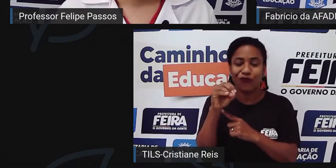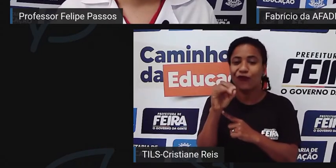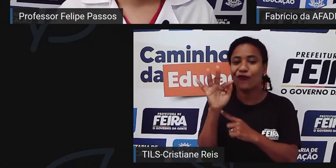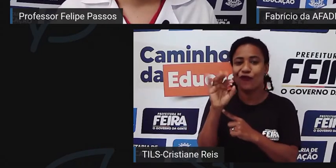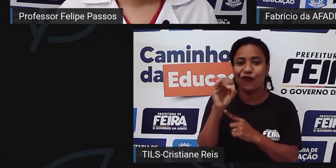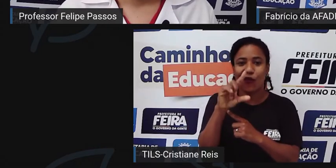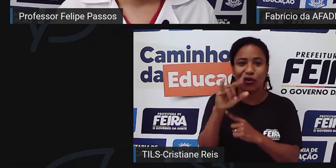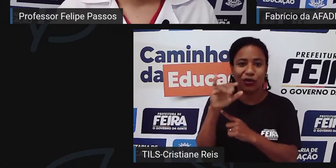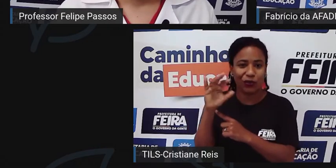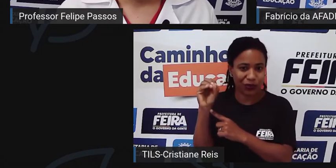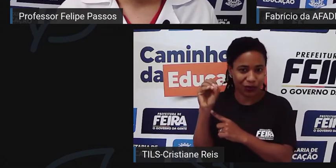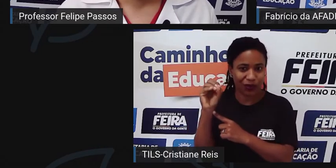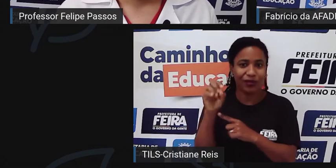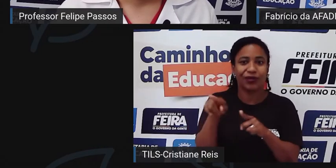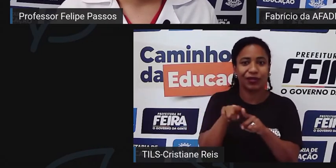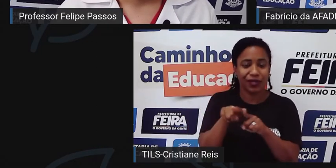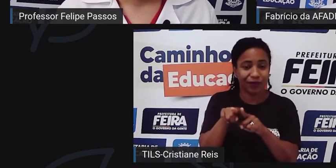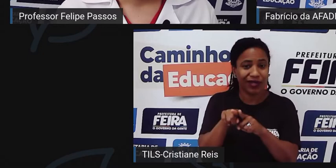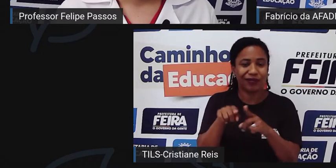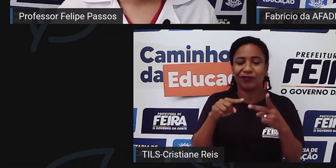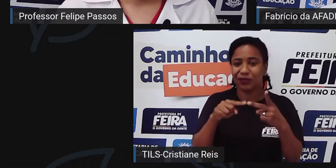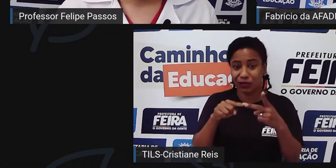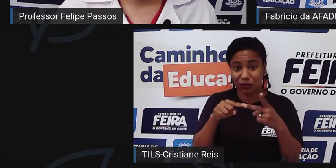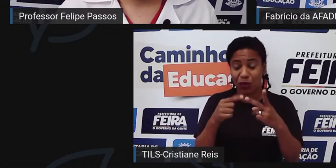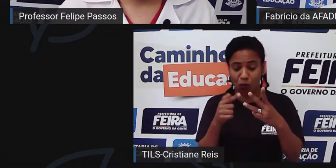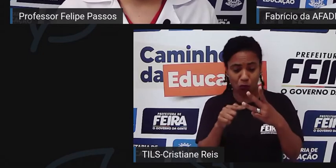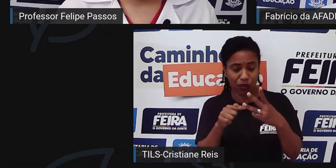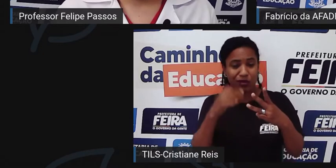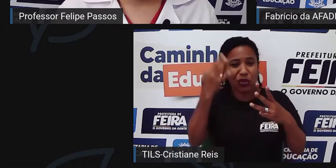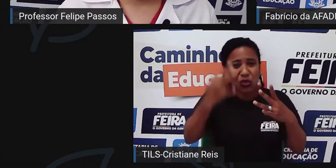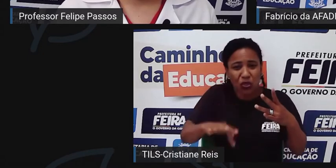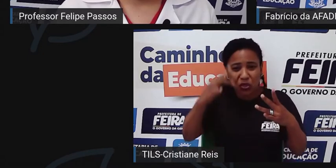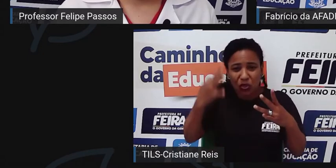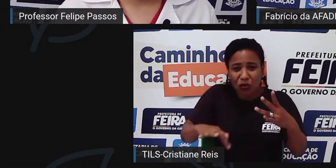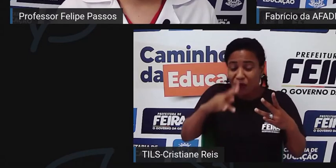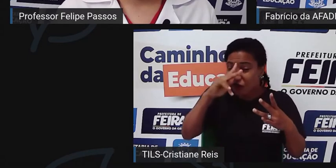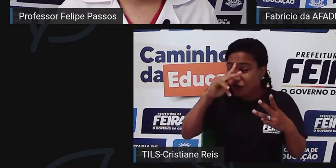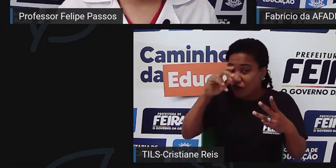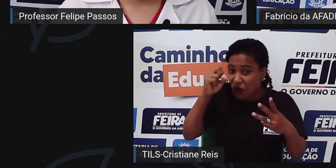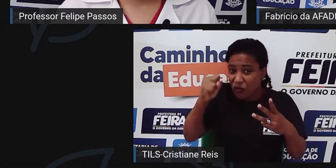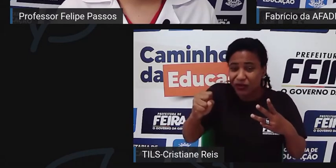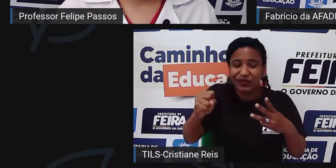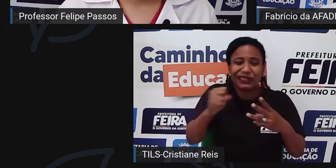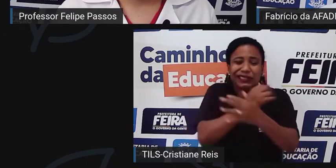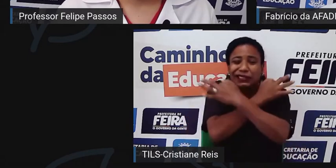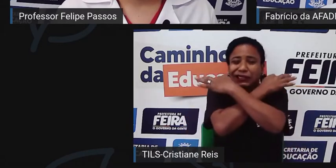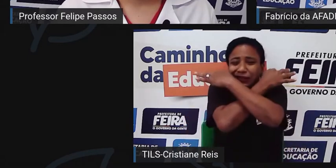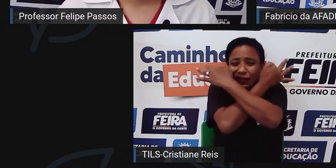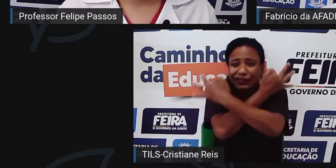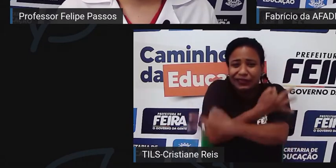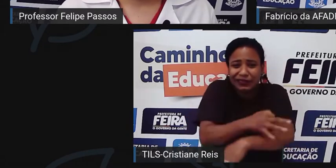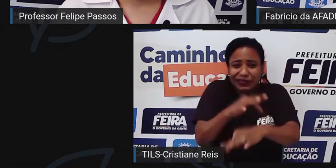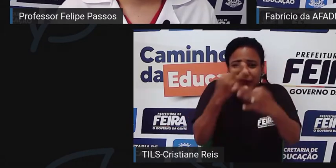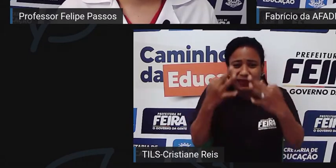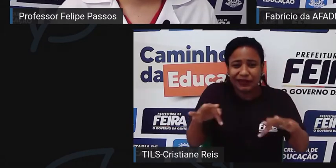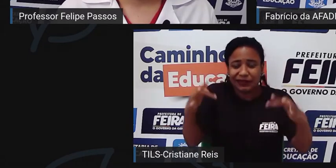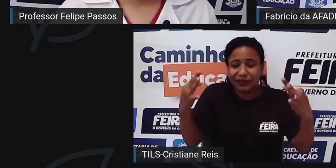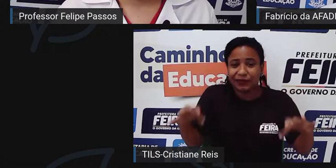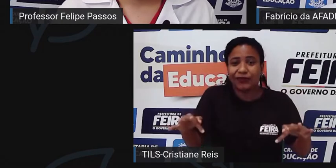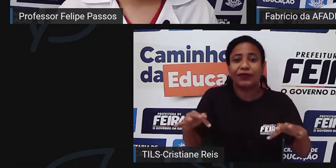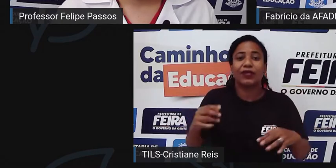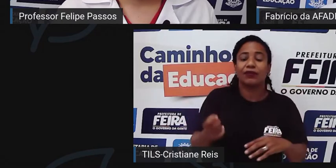pessoas que têm a dor crônica, que na maioria das vezes são todos, sentem dores, aí entra na questão do